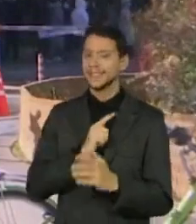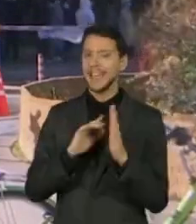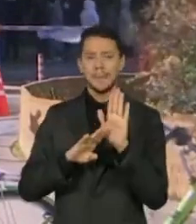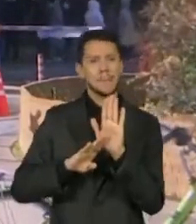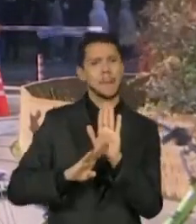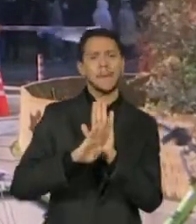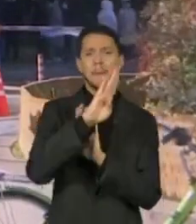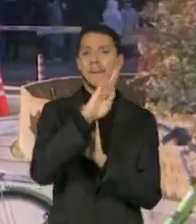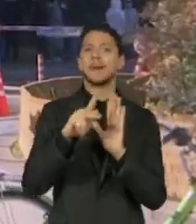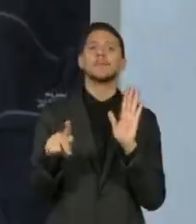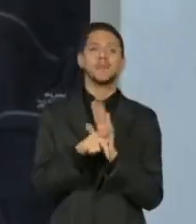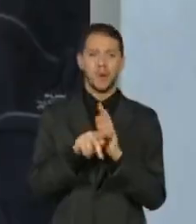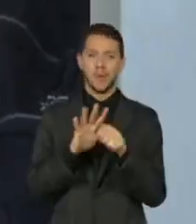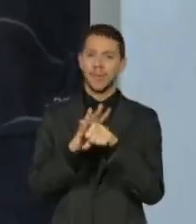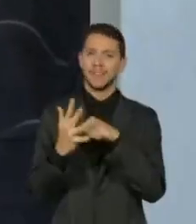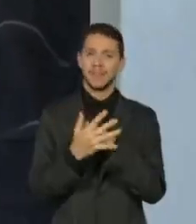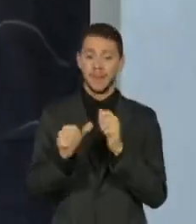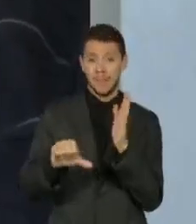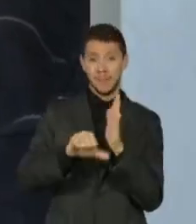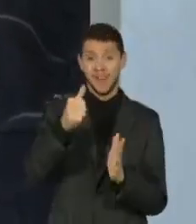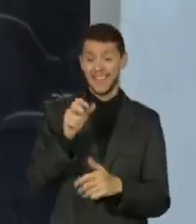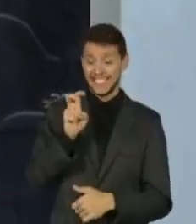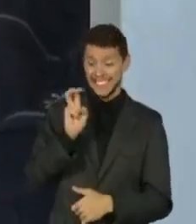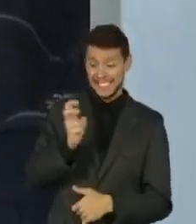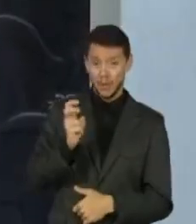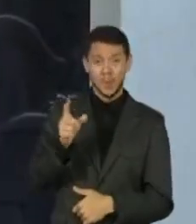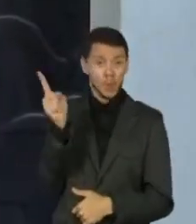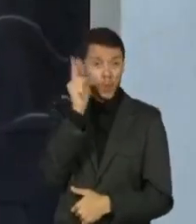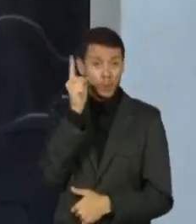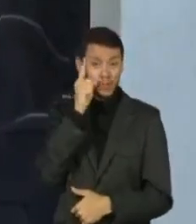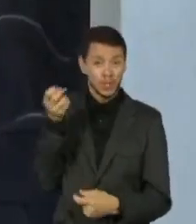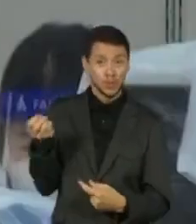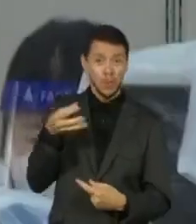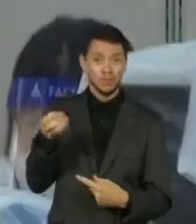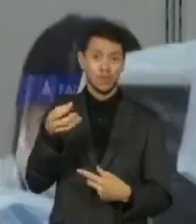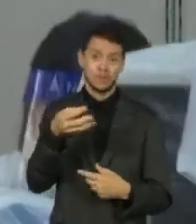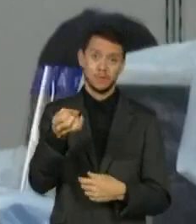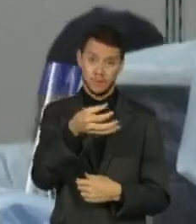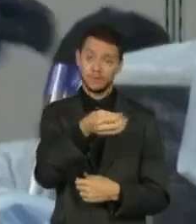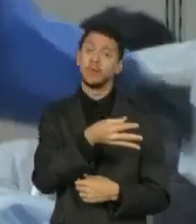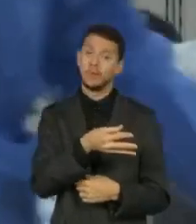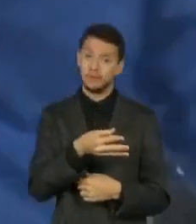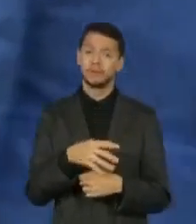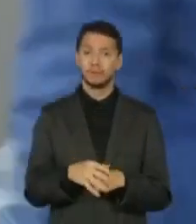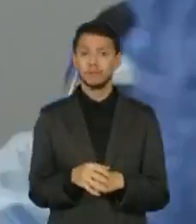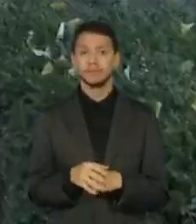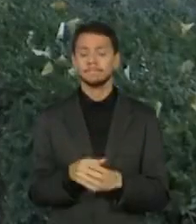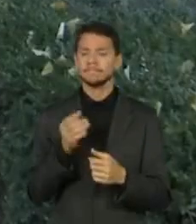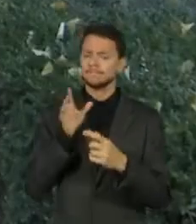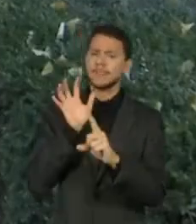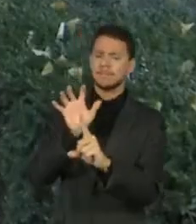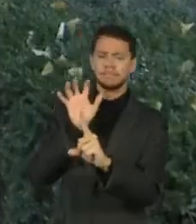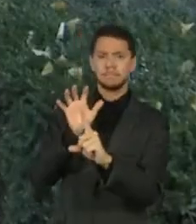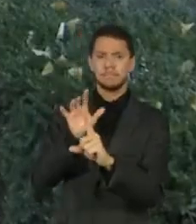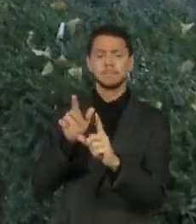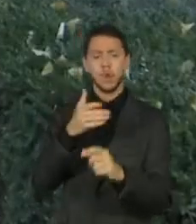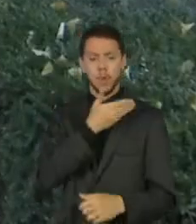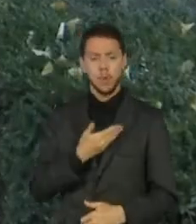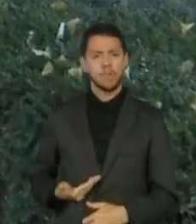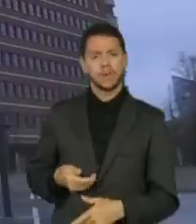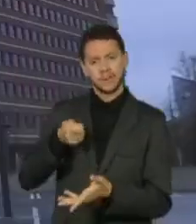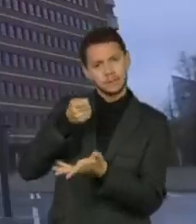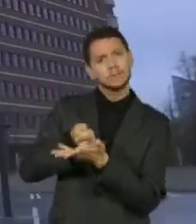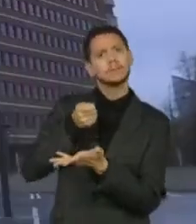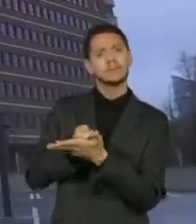o país ultrapassou 5 mil registros diários. A pressão é grande para que o governo retome medidas mais duras de